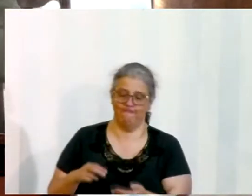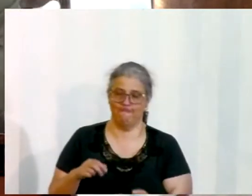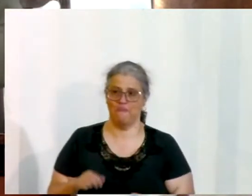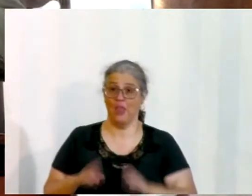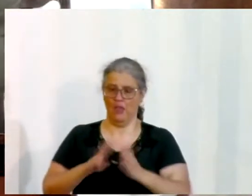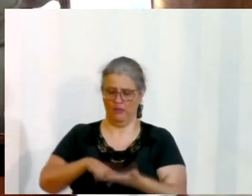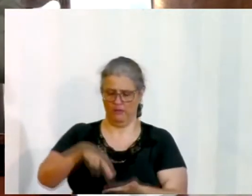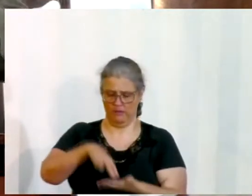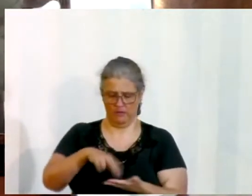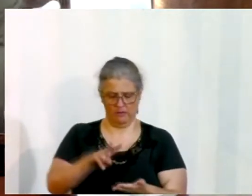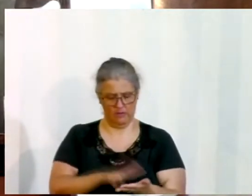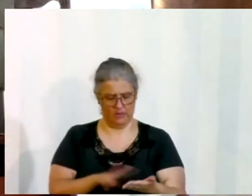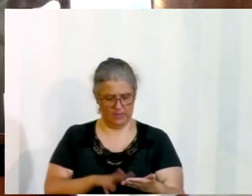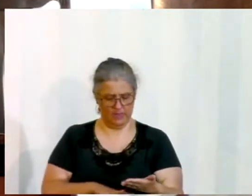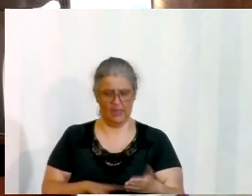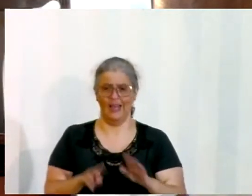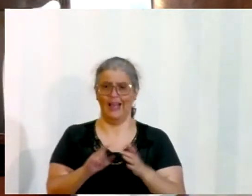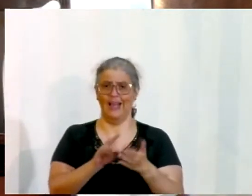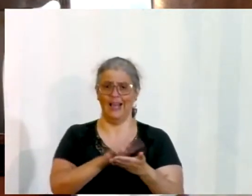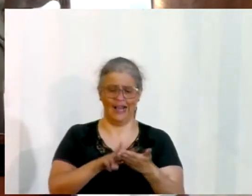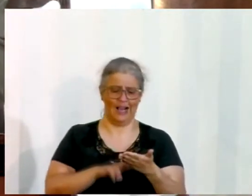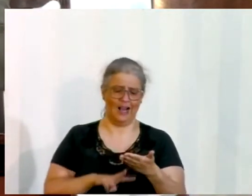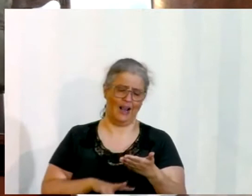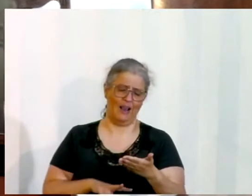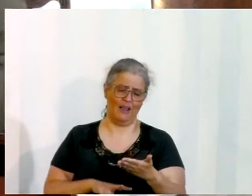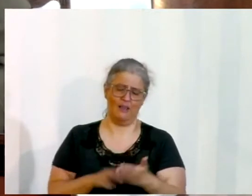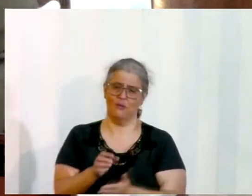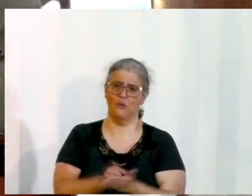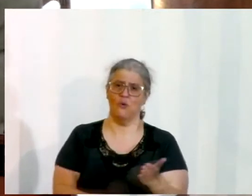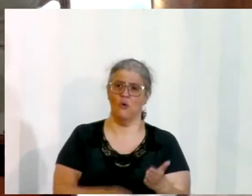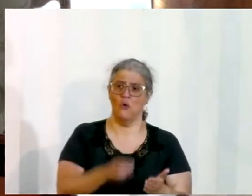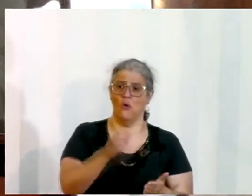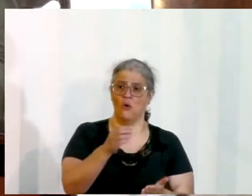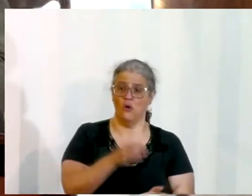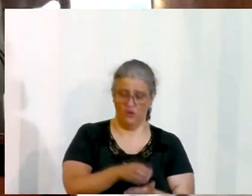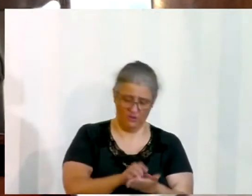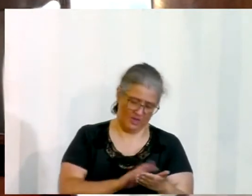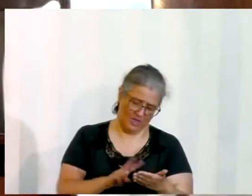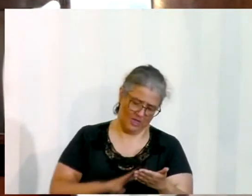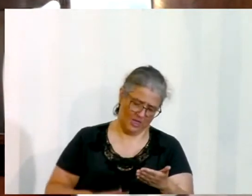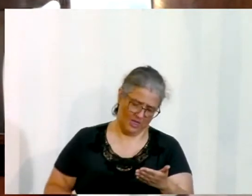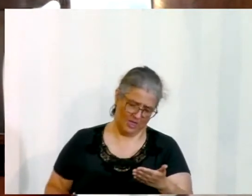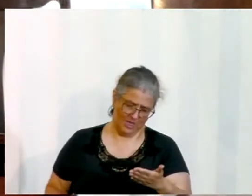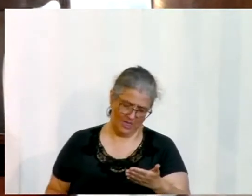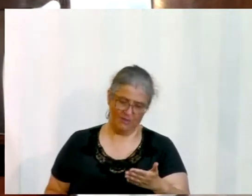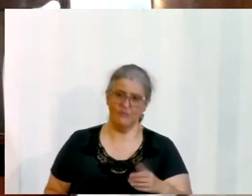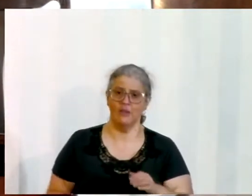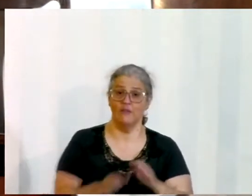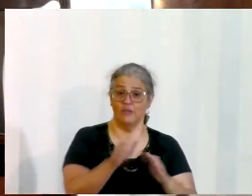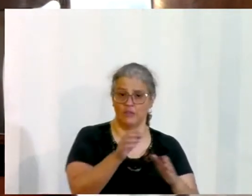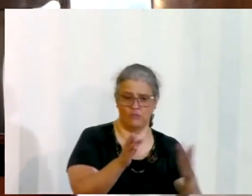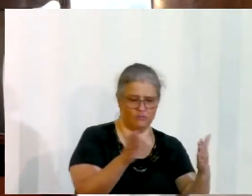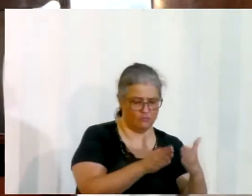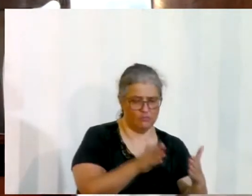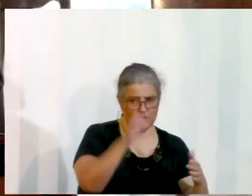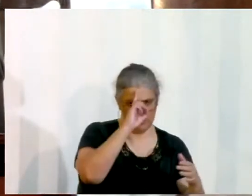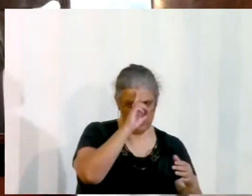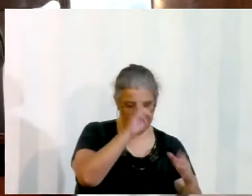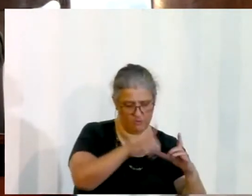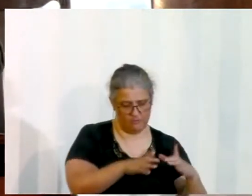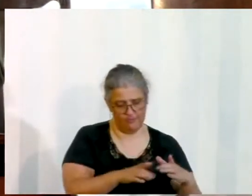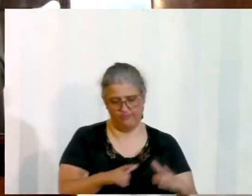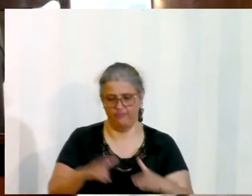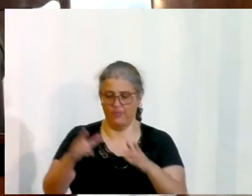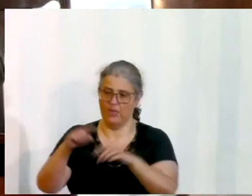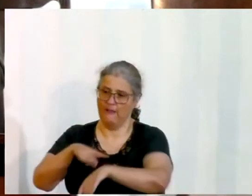livro da lei do Senhor seu Deus, uma quarta parte do dia, em outra quarta parte dele, fizeram confissão